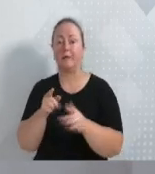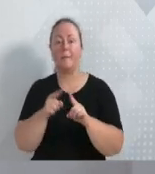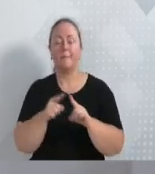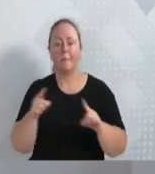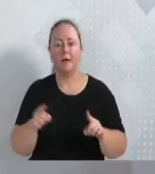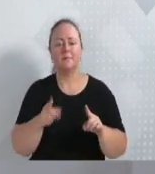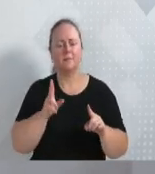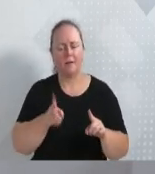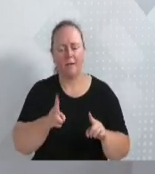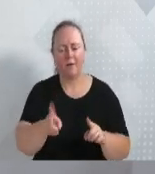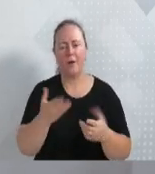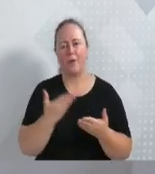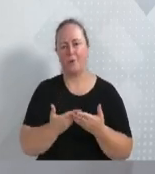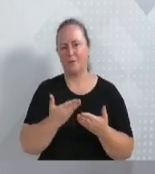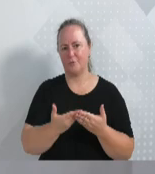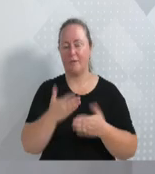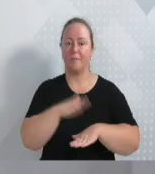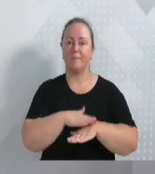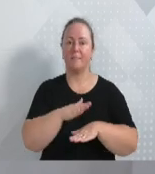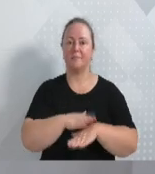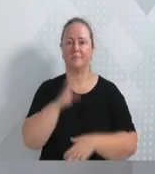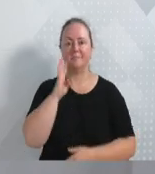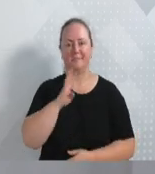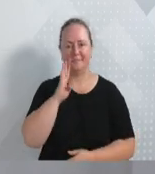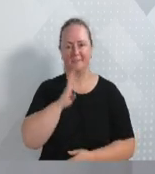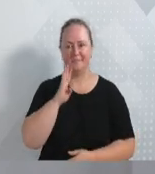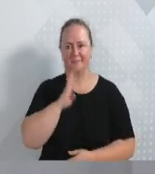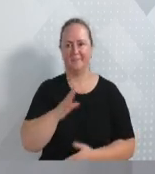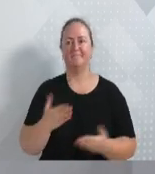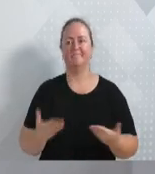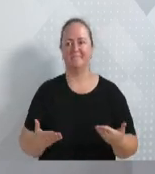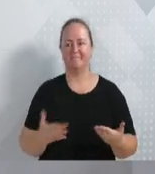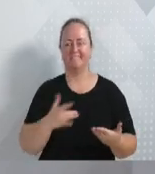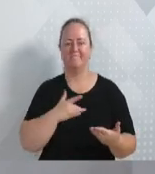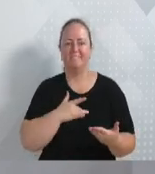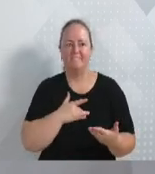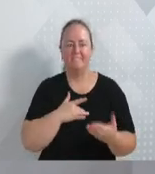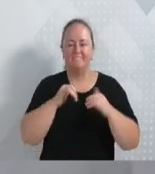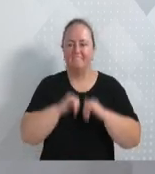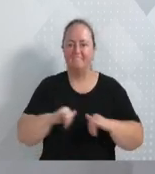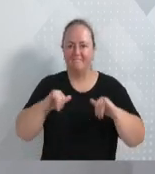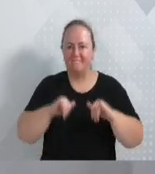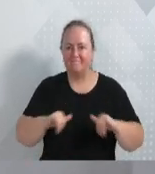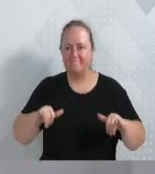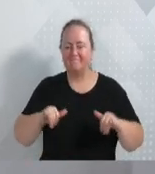Então, foi um momento muito bacana também em que, pese não possamos ter ele divulgado.